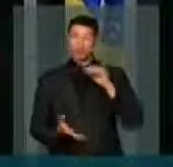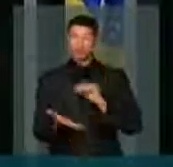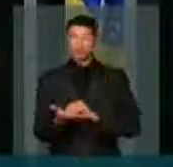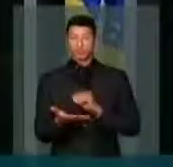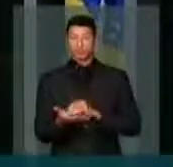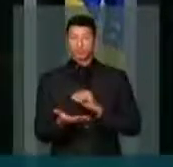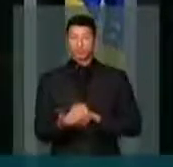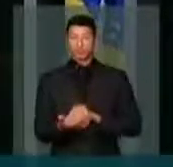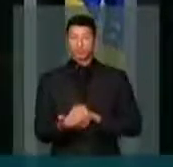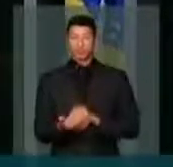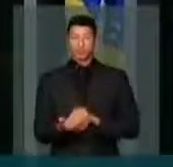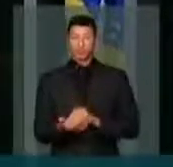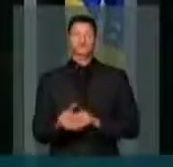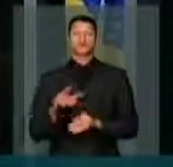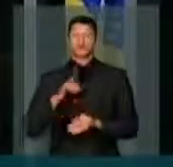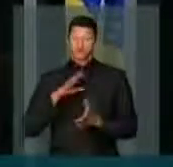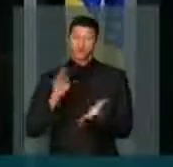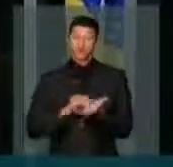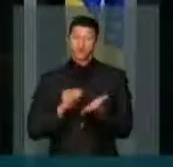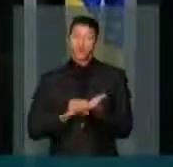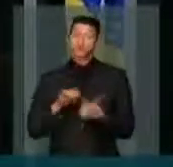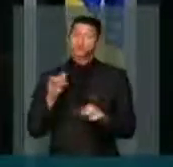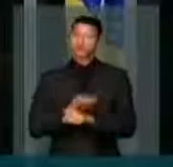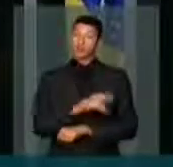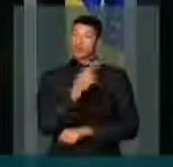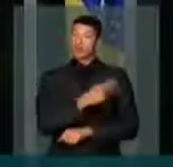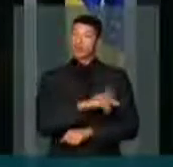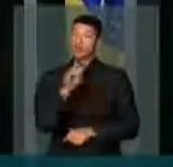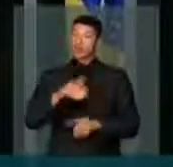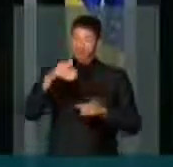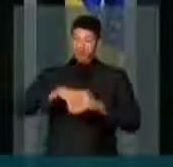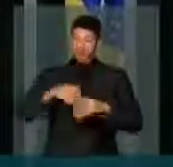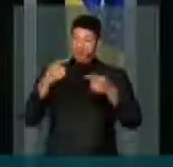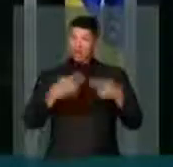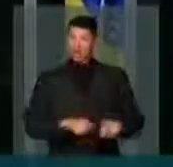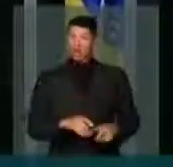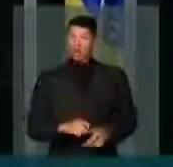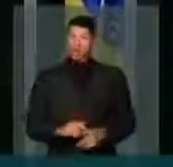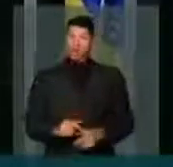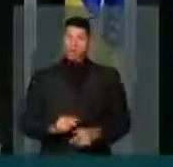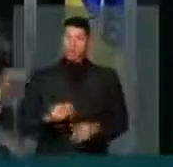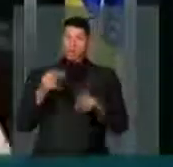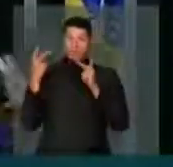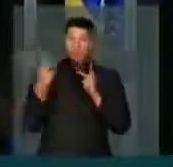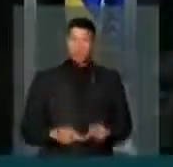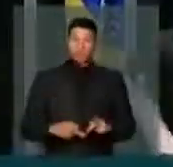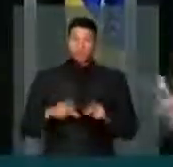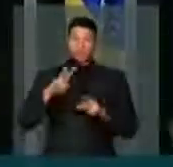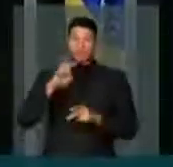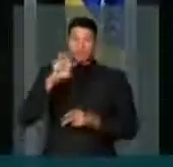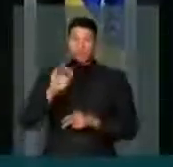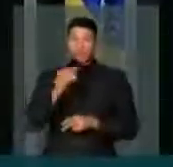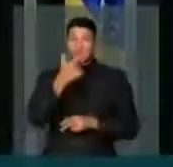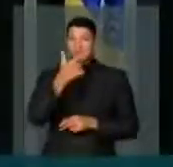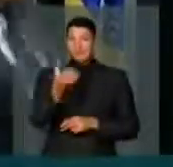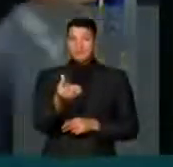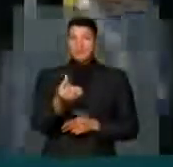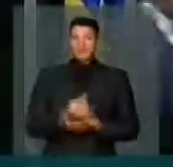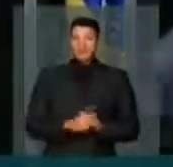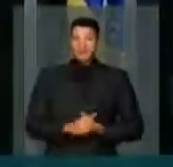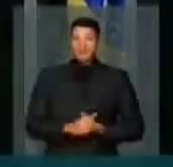faltando, a falta e a ausência deles é um voto contrário ao projeto do veto 26.